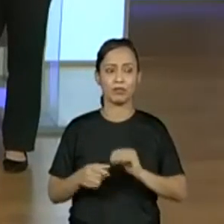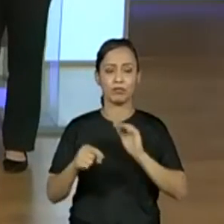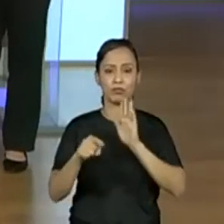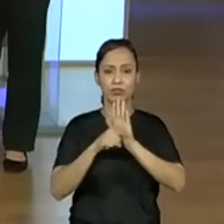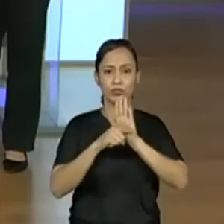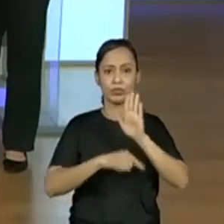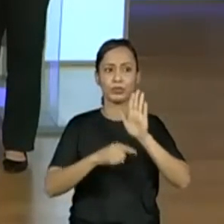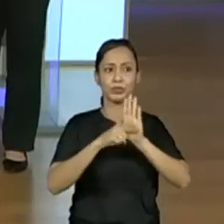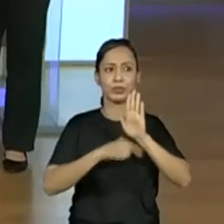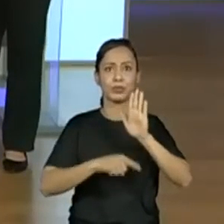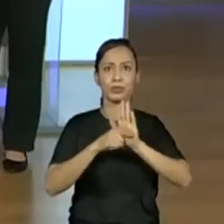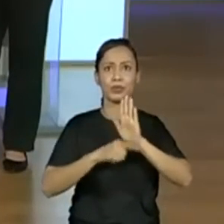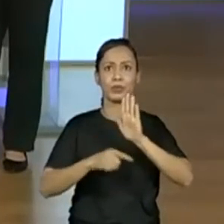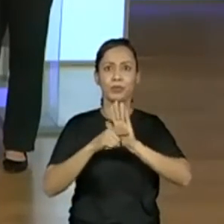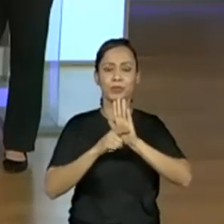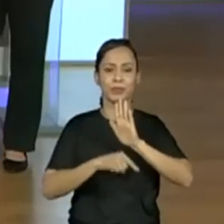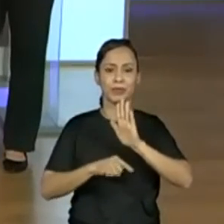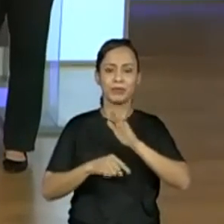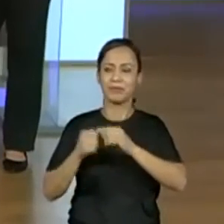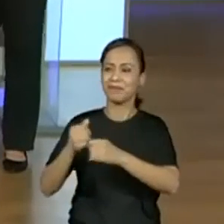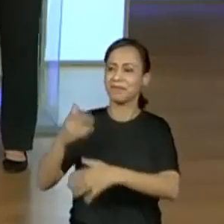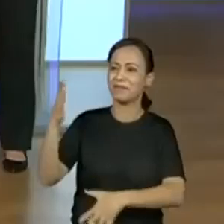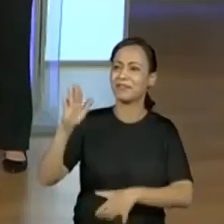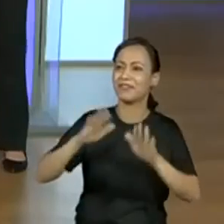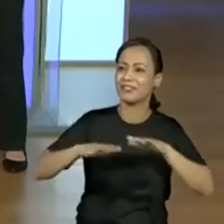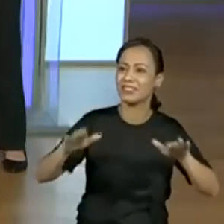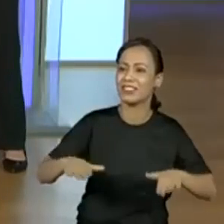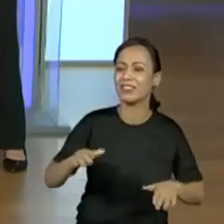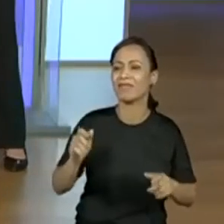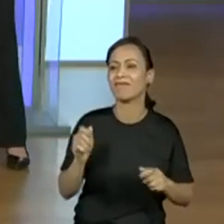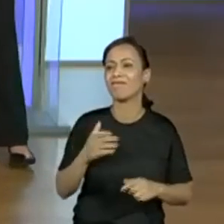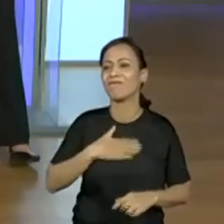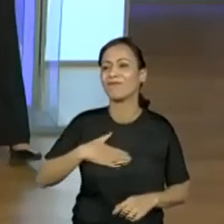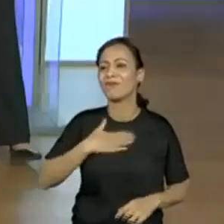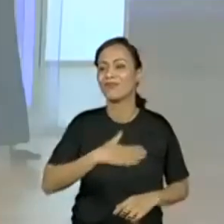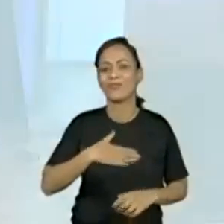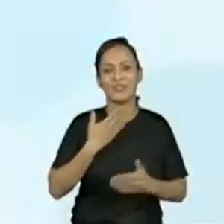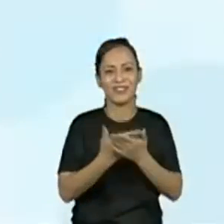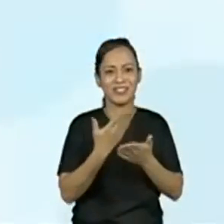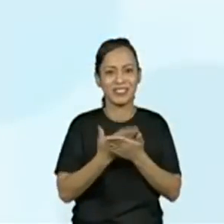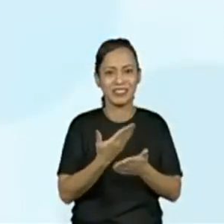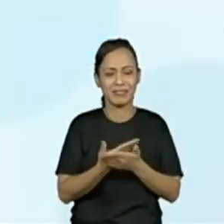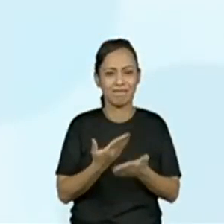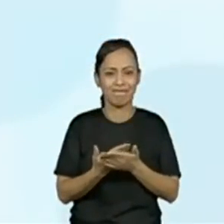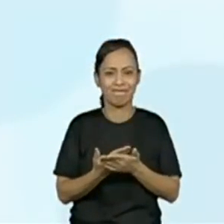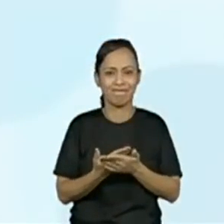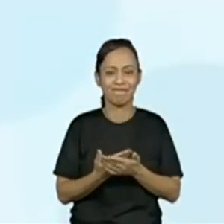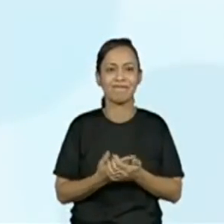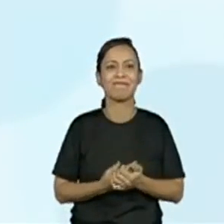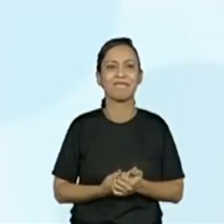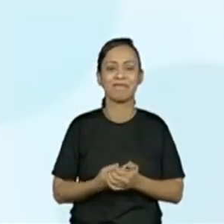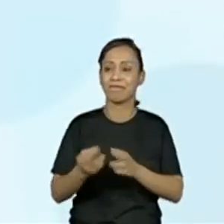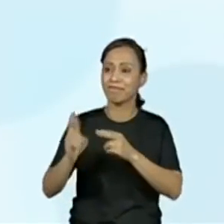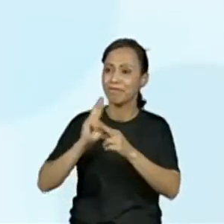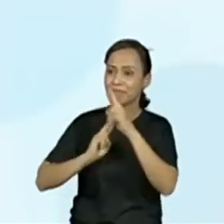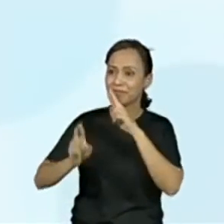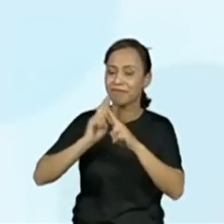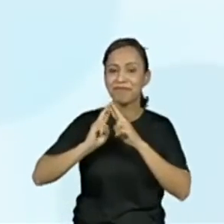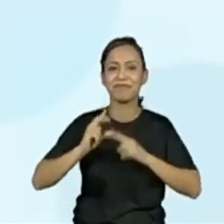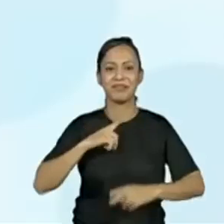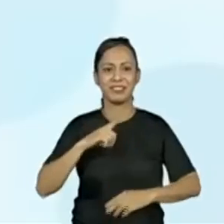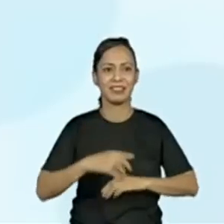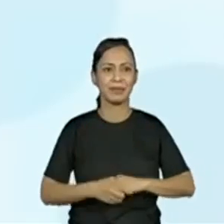A Clarinha está amando a aula, a professora colocou ali. A Jennifer também participando, 30 menos 30 é zero.